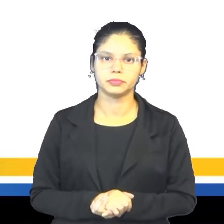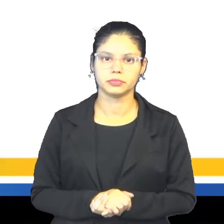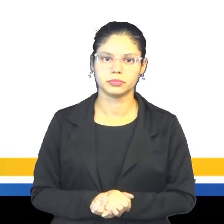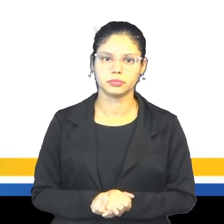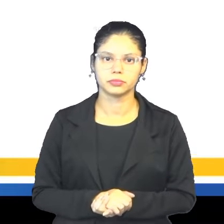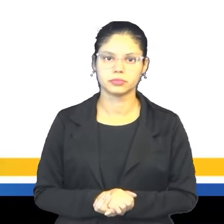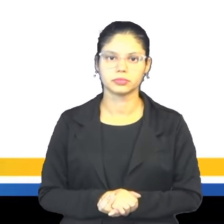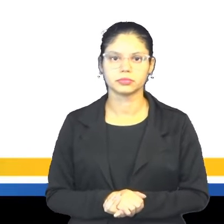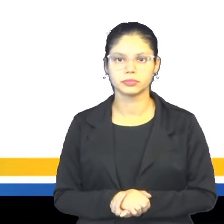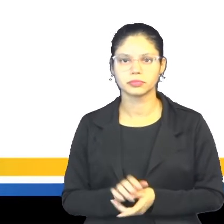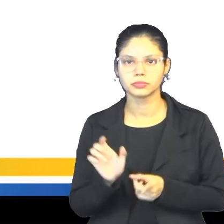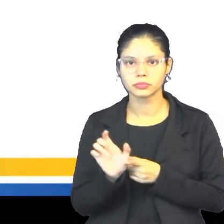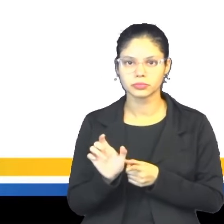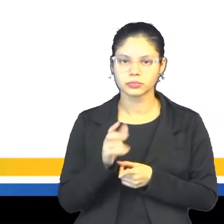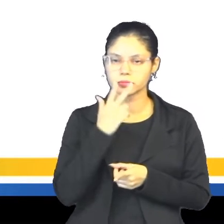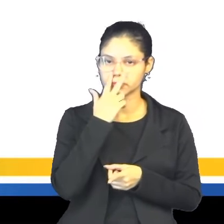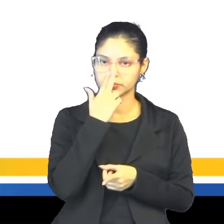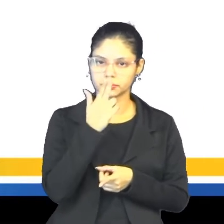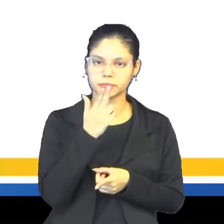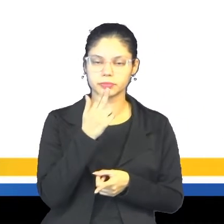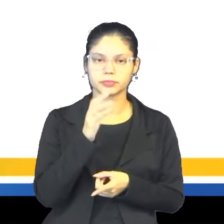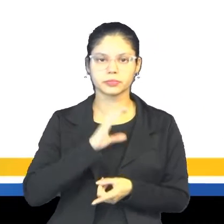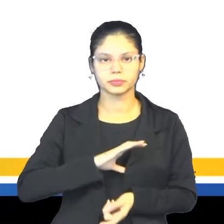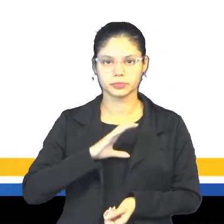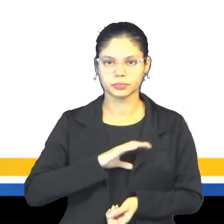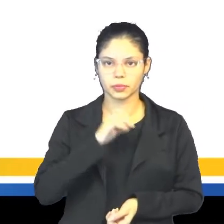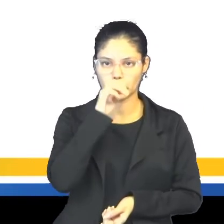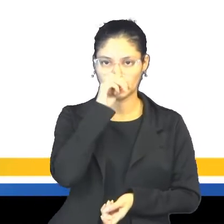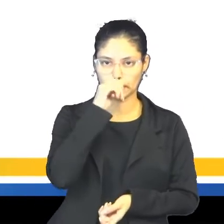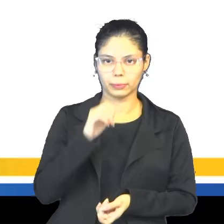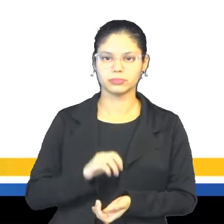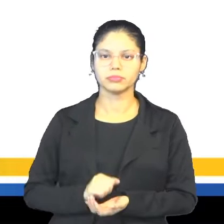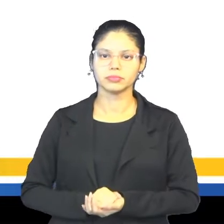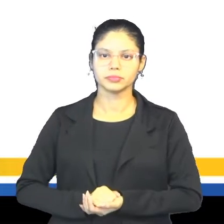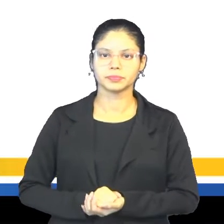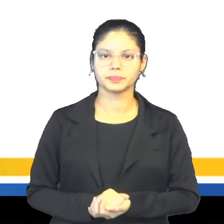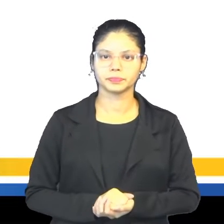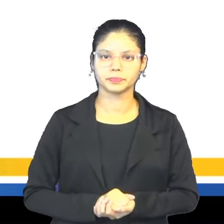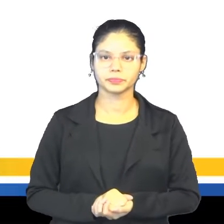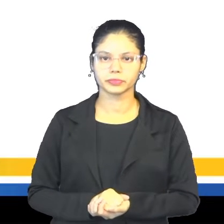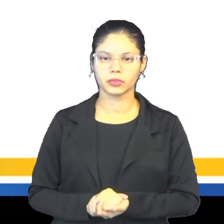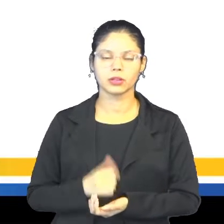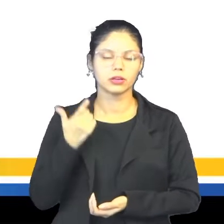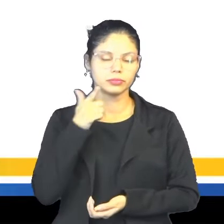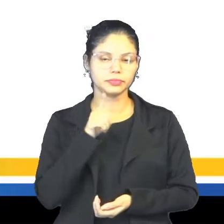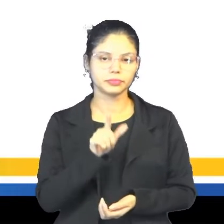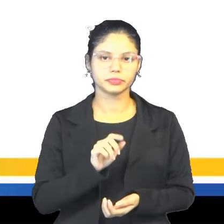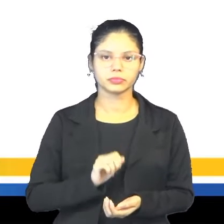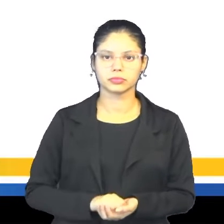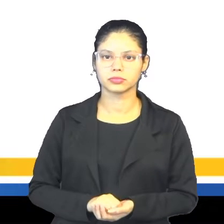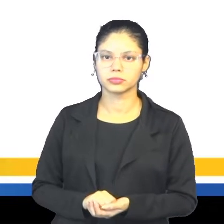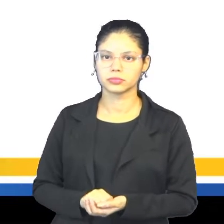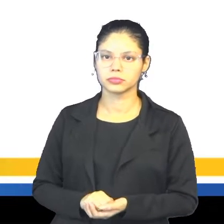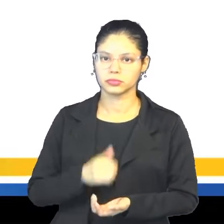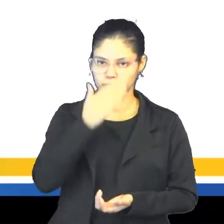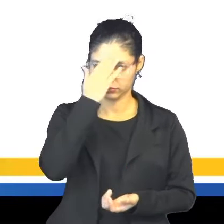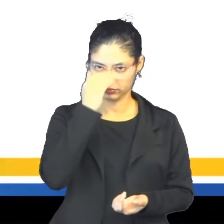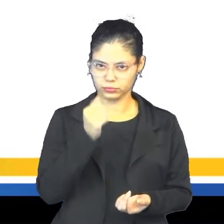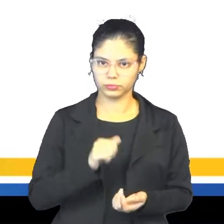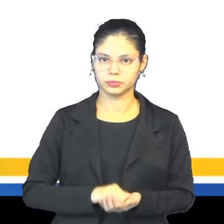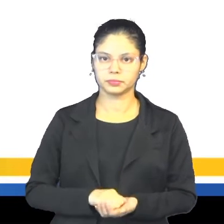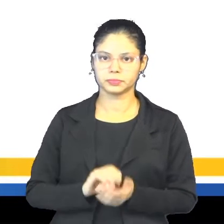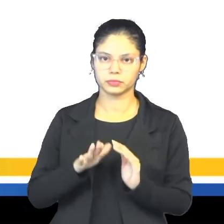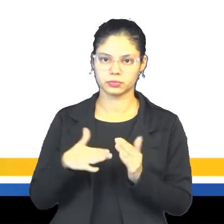television, é uma palavra muito parecida com a língua portuguesa, então, você consegue, né, deduzir as